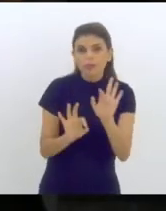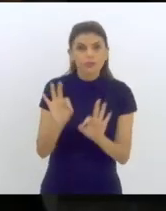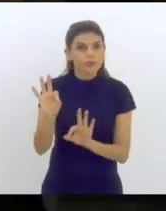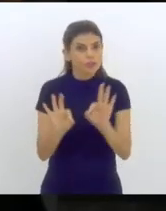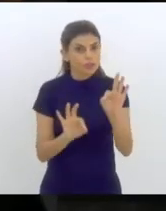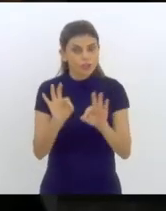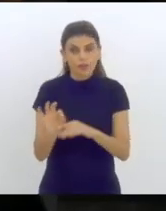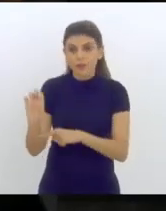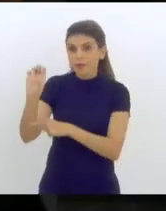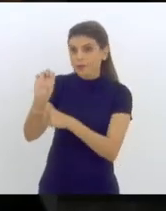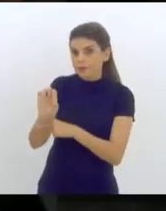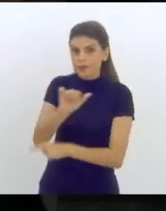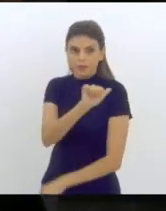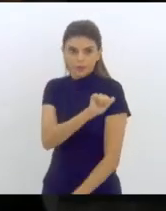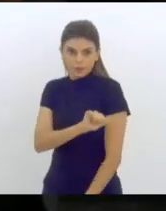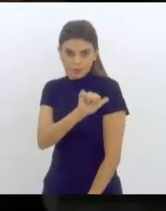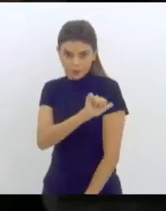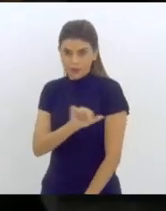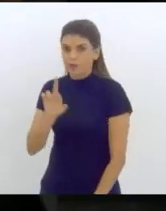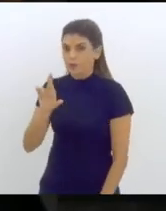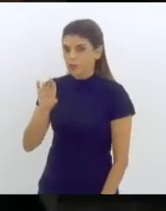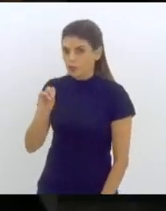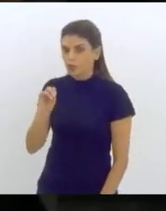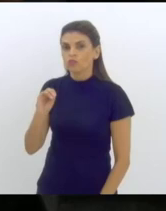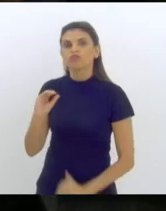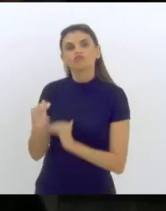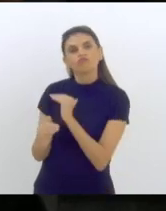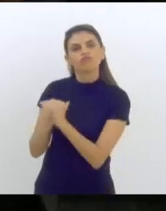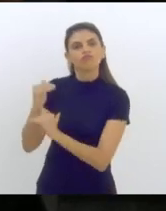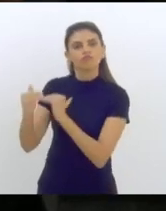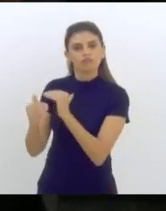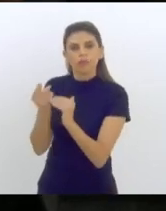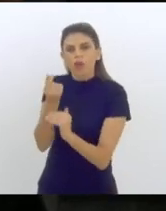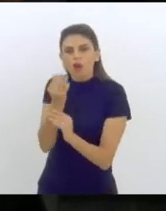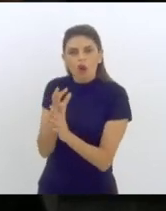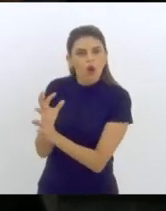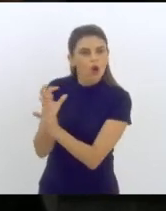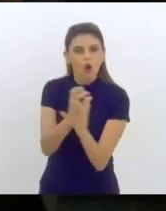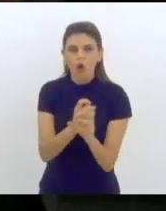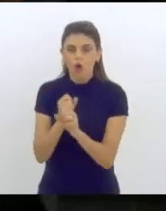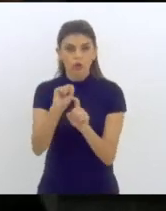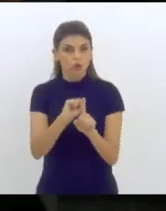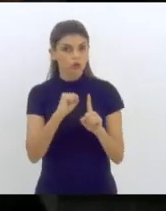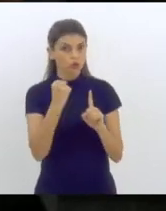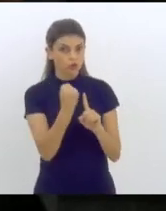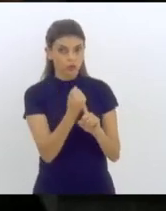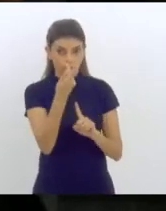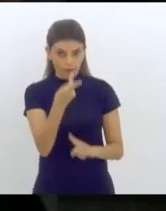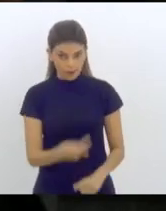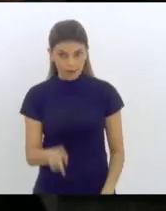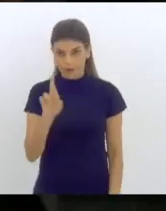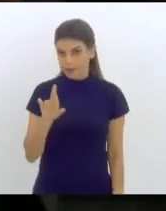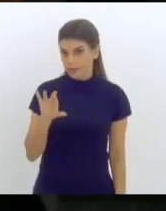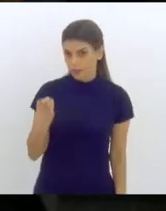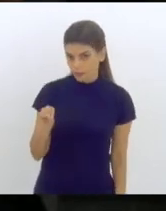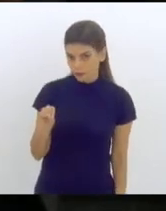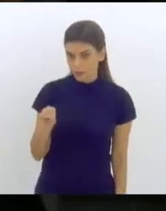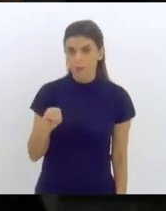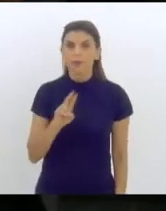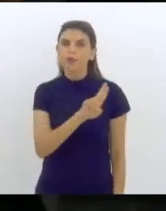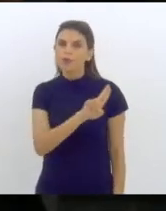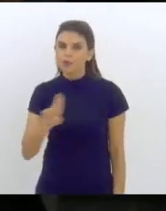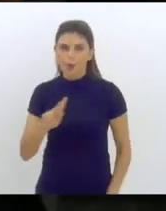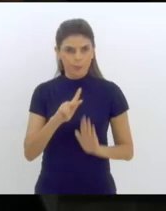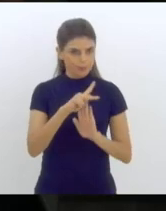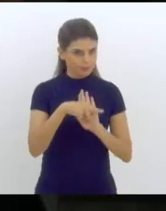de Desenvolvimento Econômico e Social do Estado do Rio de Janeiro. PEDES.